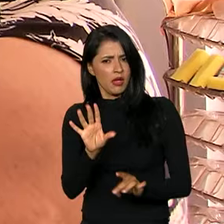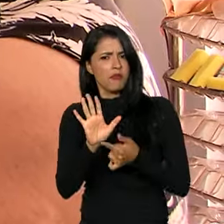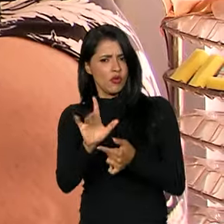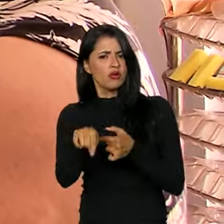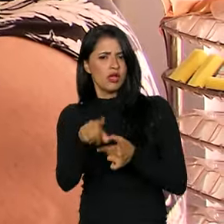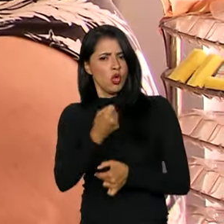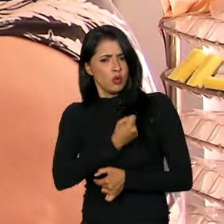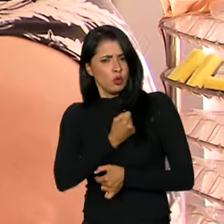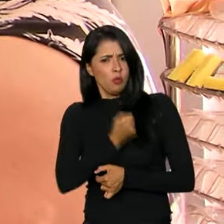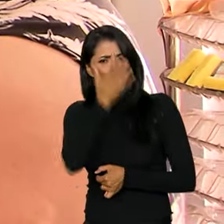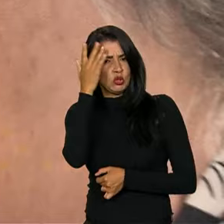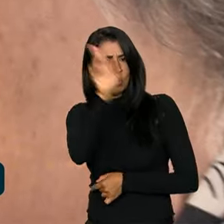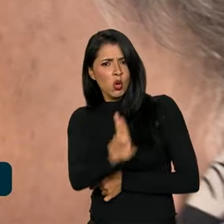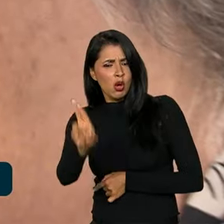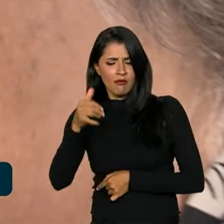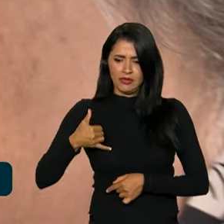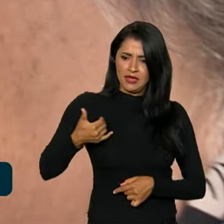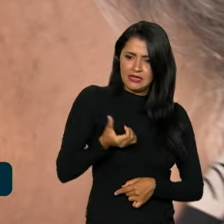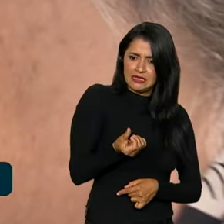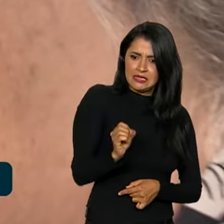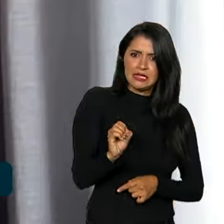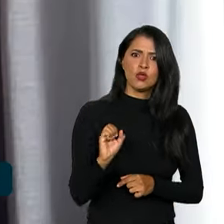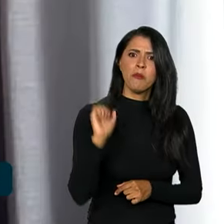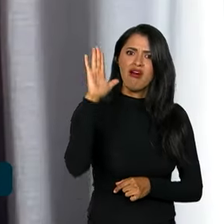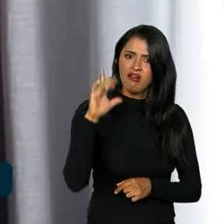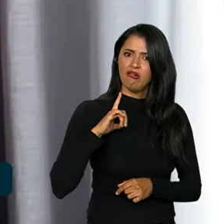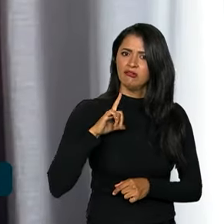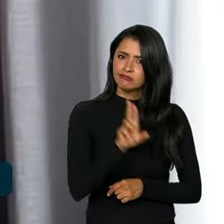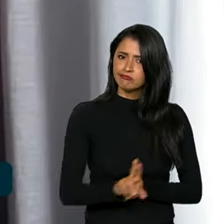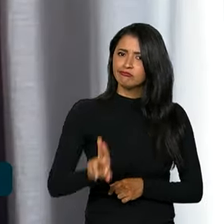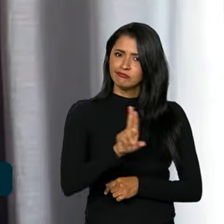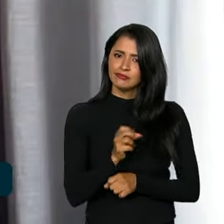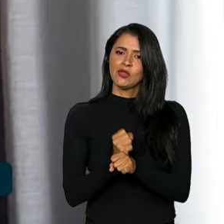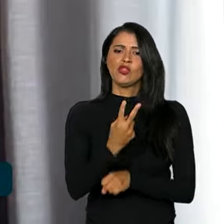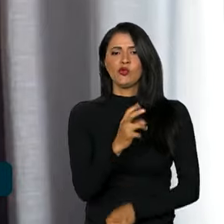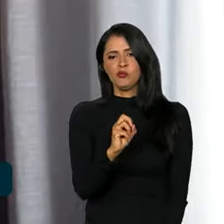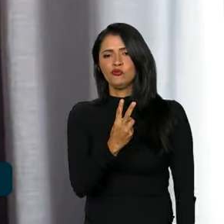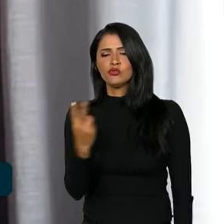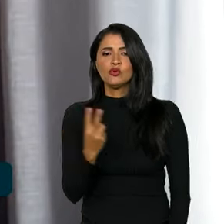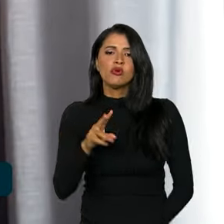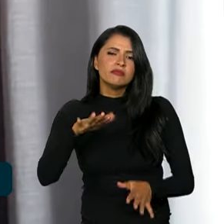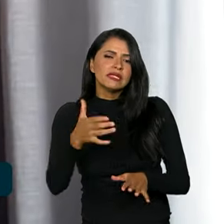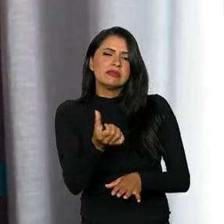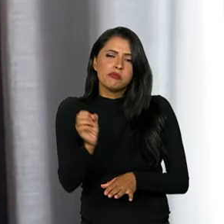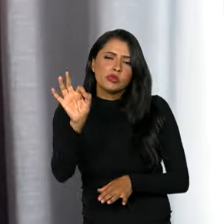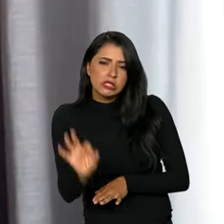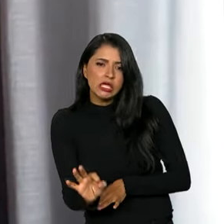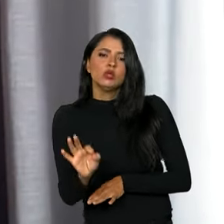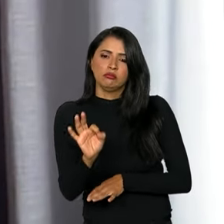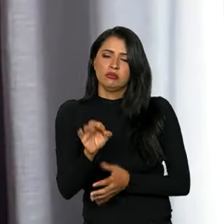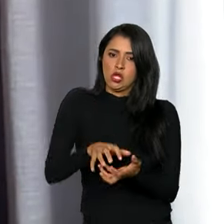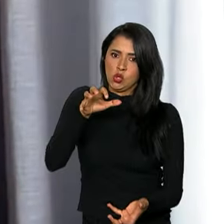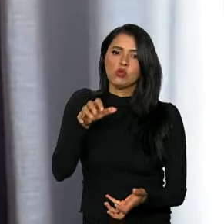é o número de usuários com 60 anos ou mais. Em 2022, um pouco mais de 60% dos idosos utilizou a internet